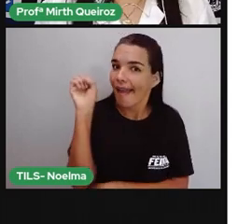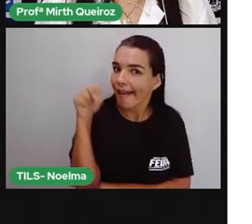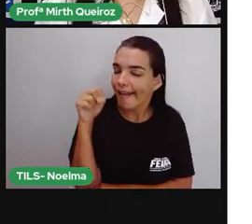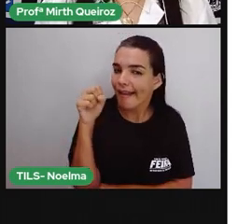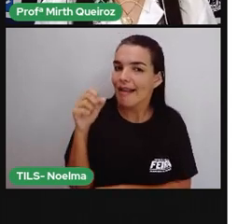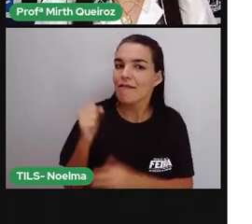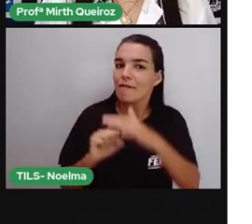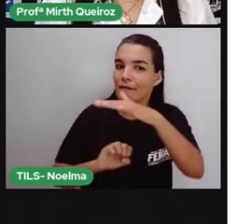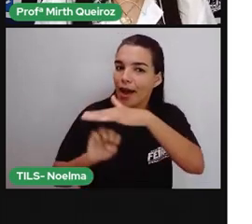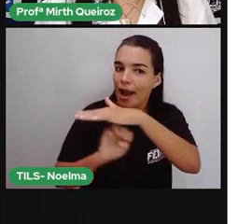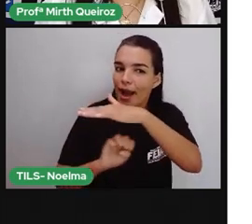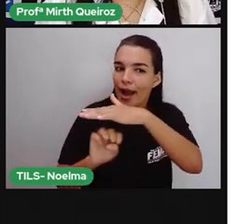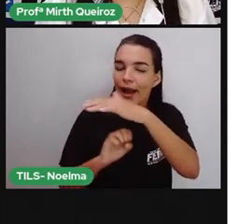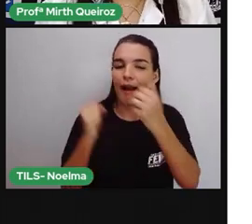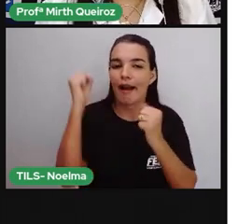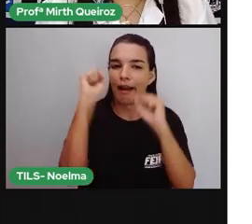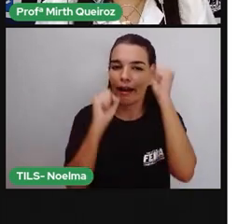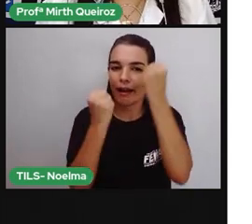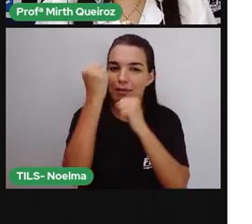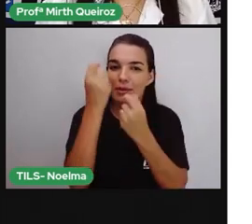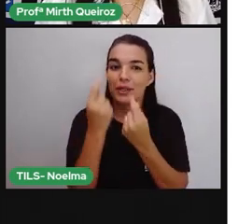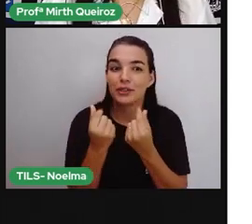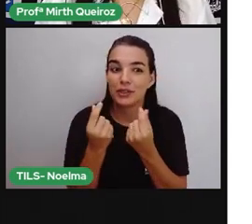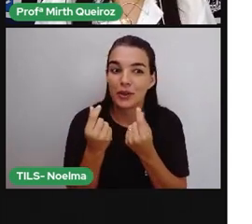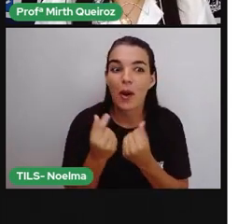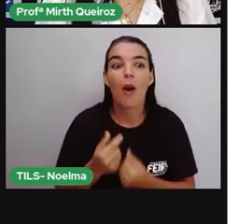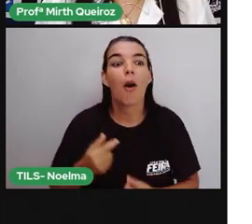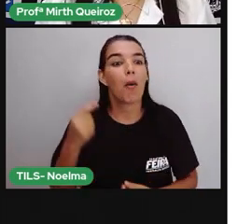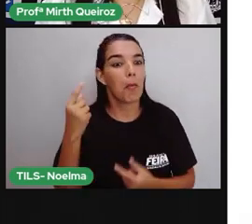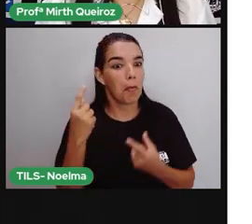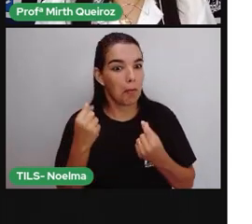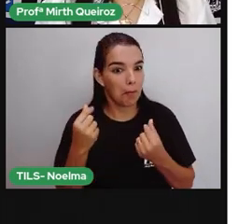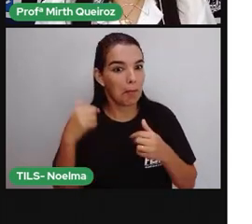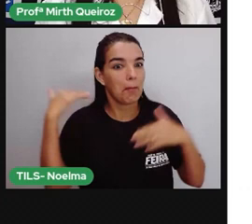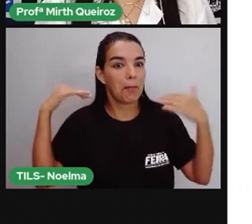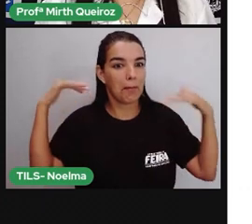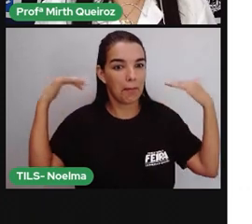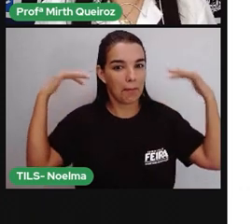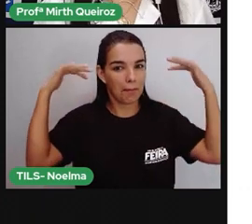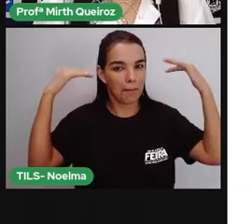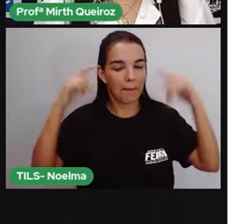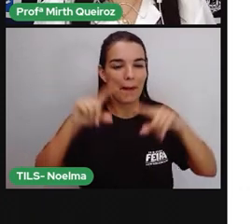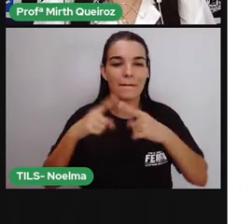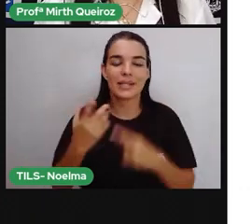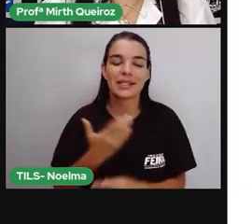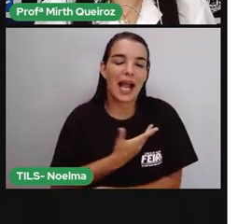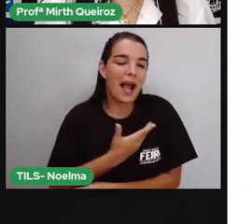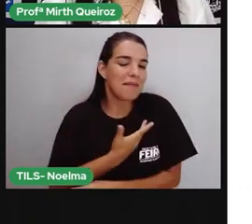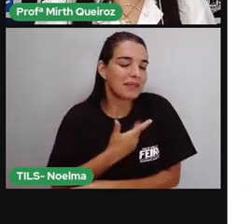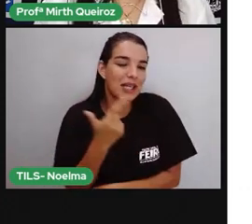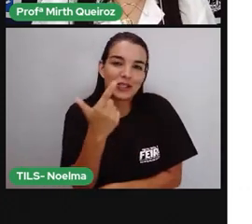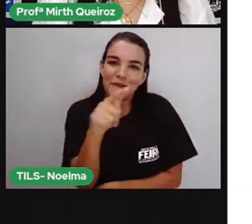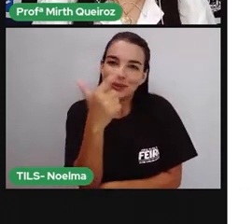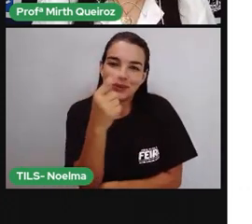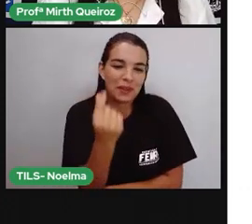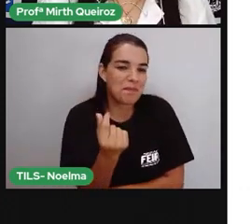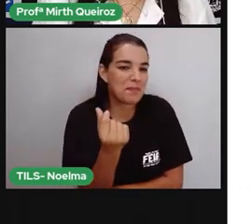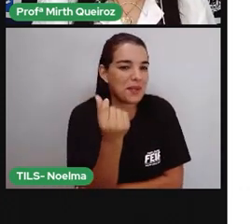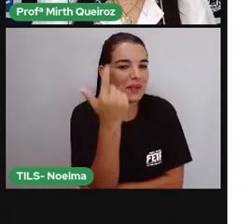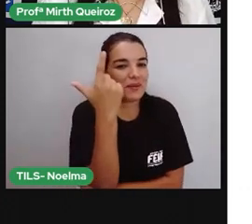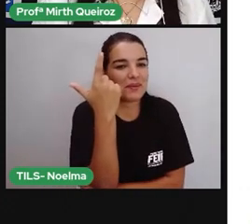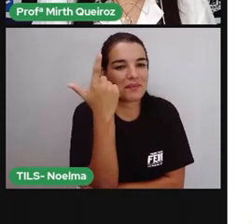É... Fabricar dinheiro custa caro, mas amizade não tem preço.